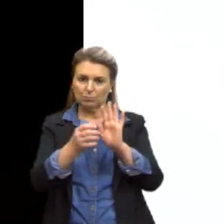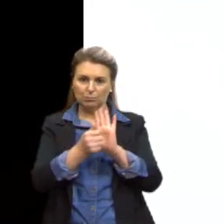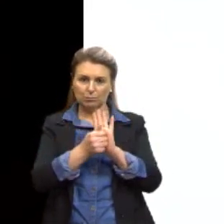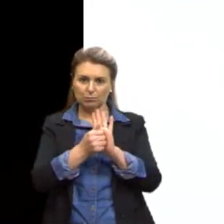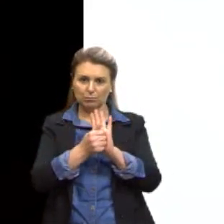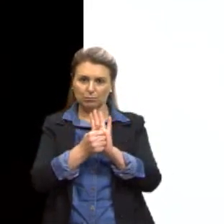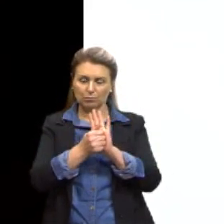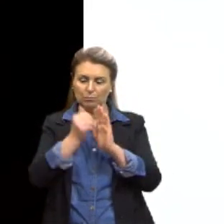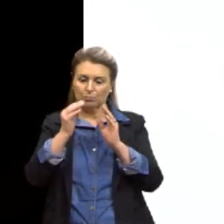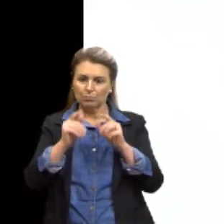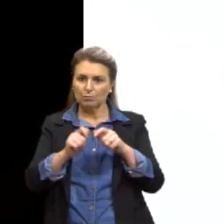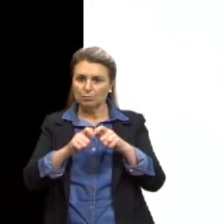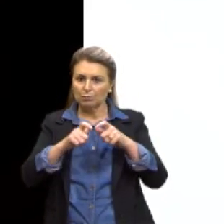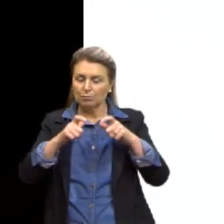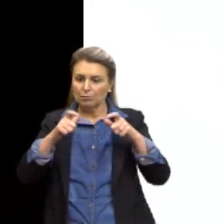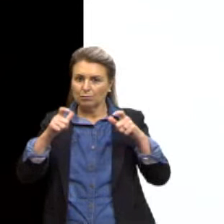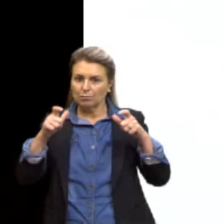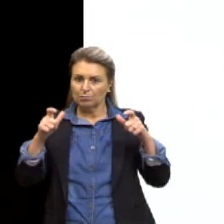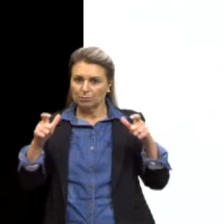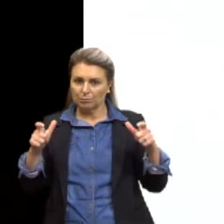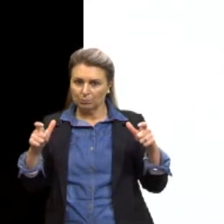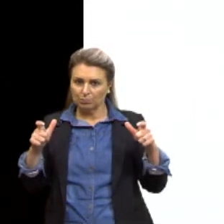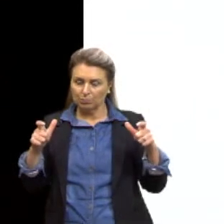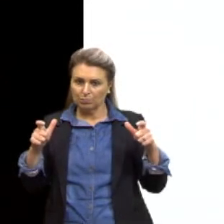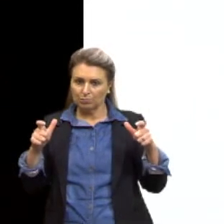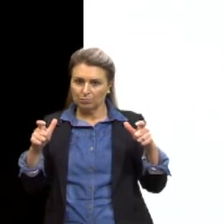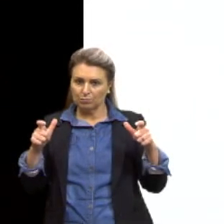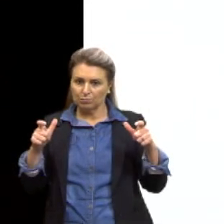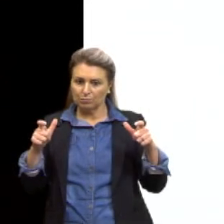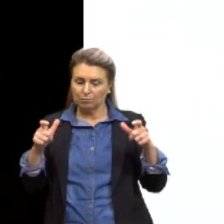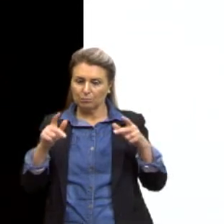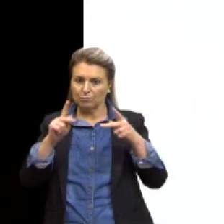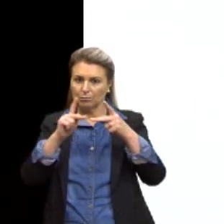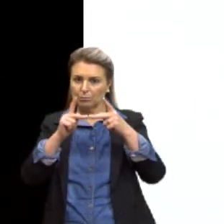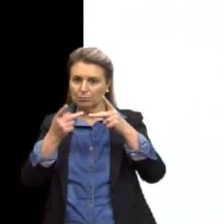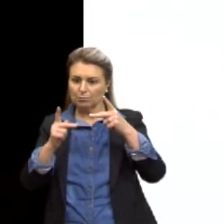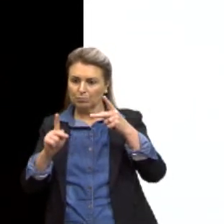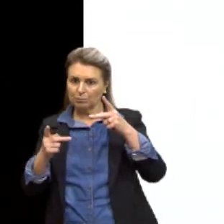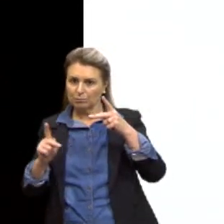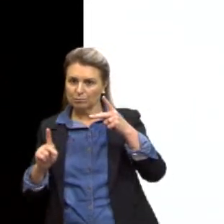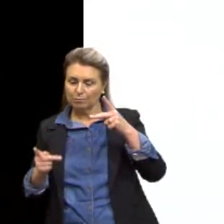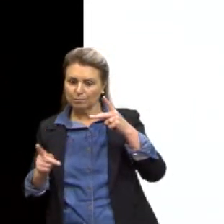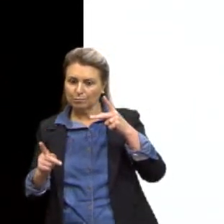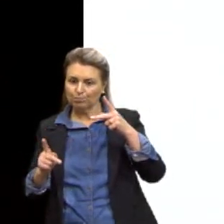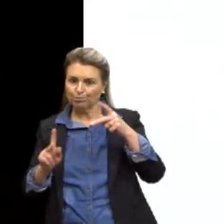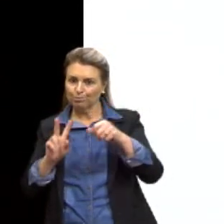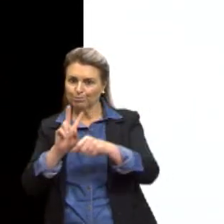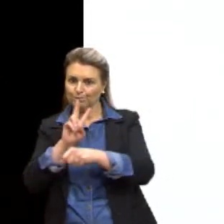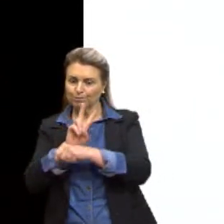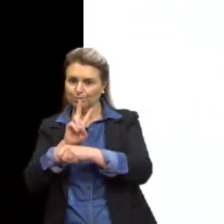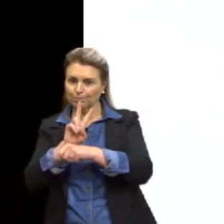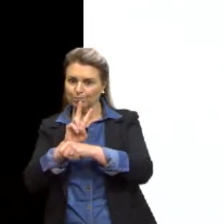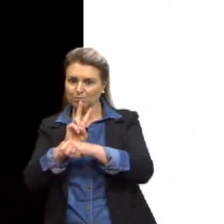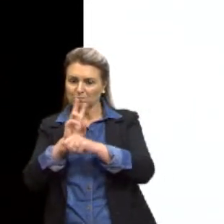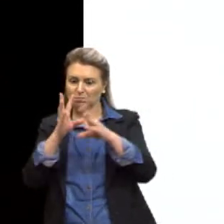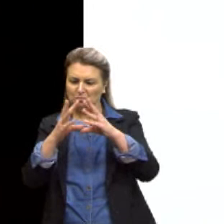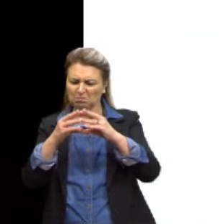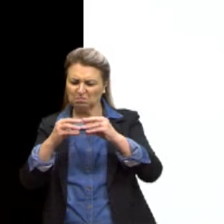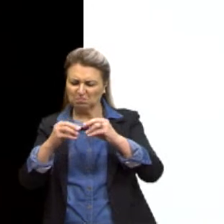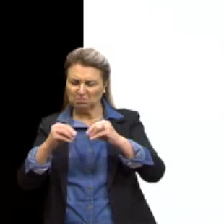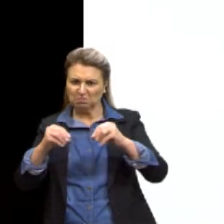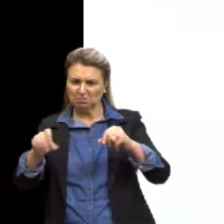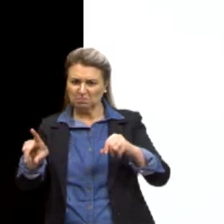aumentado a coleção de proteínas que o protegem do apodrecimento pela